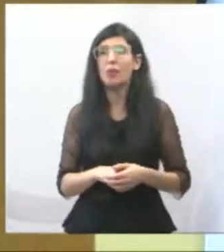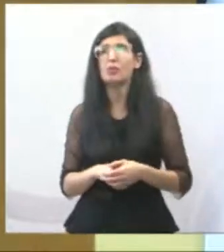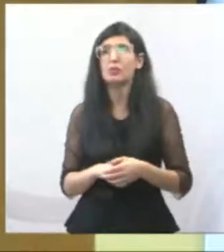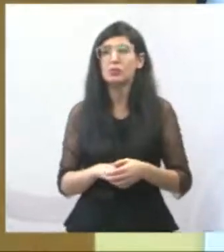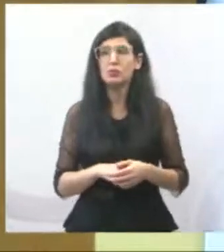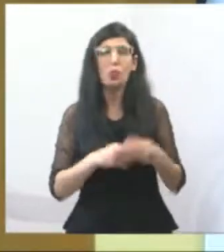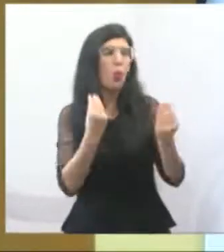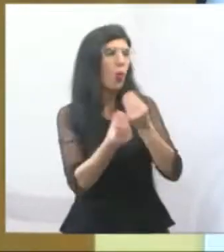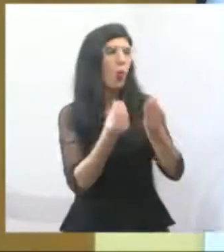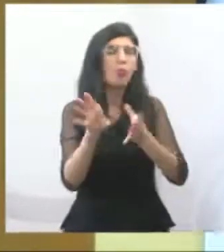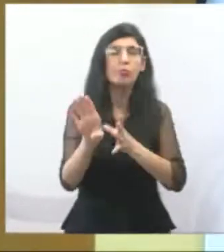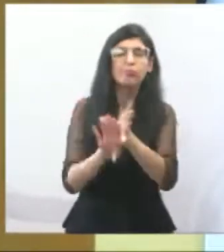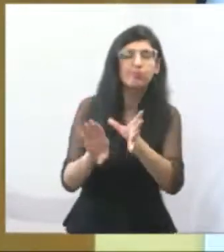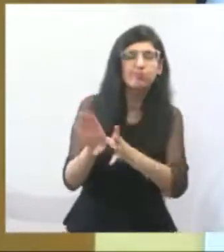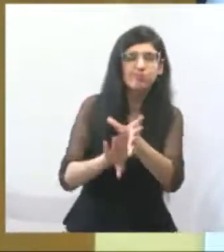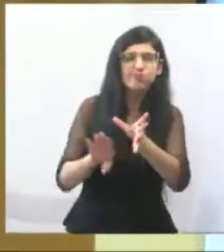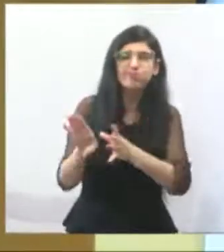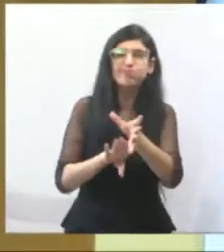humanização,